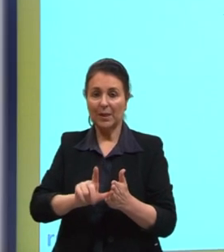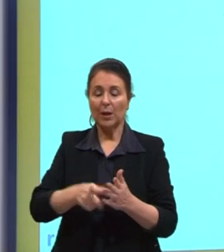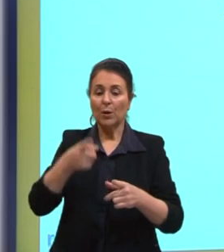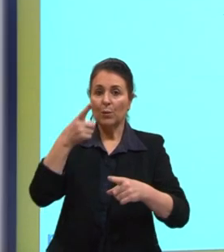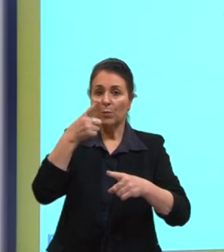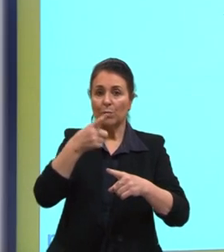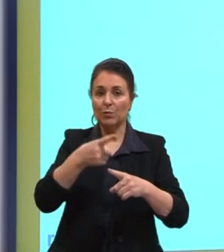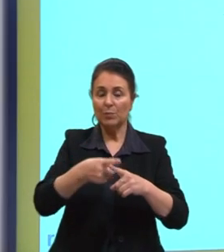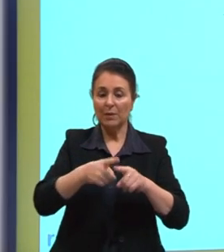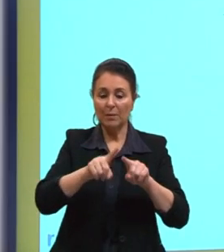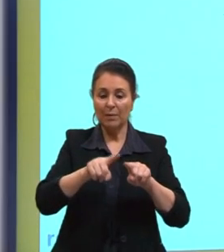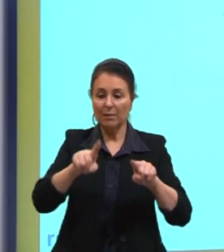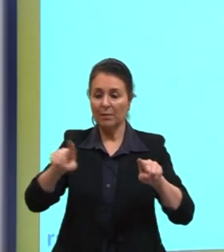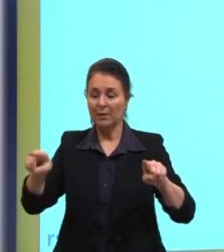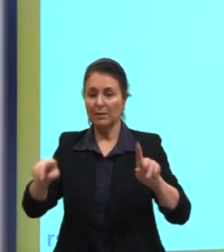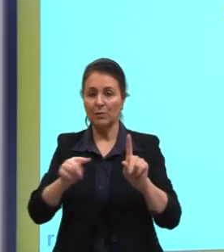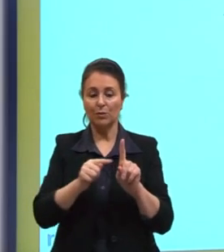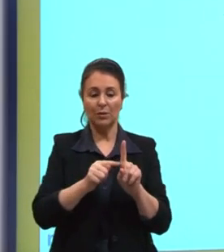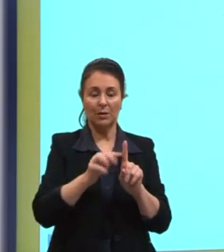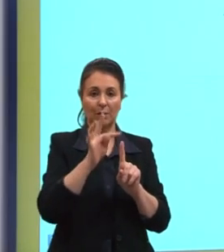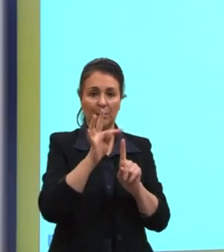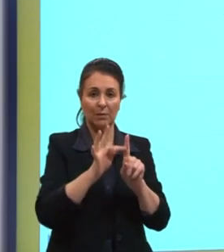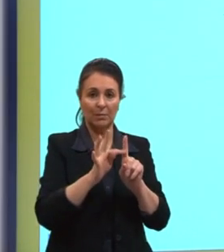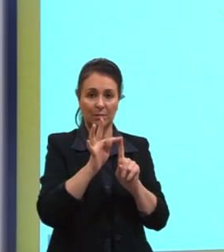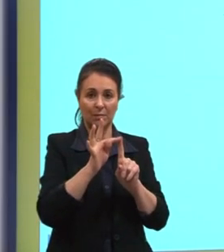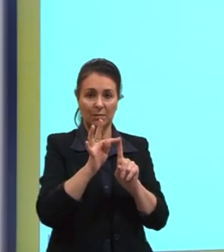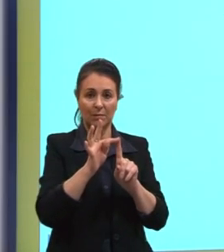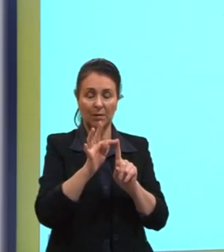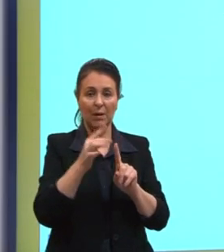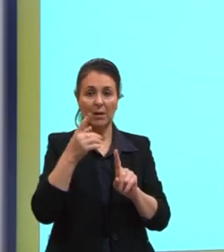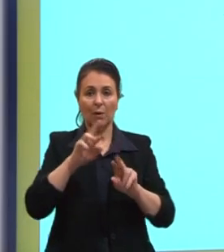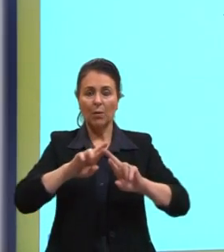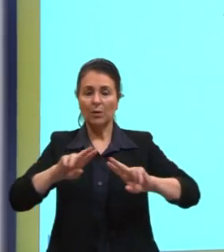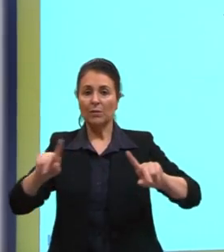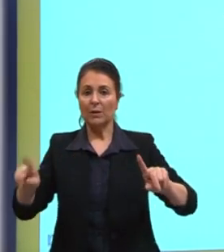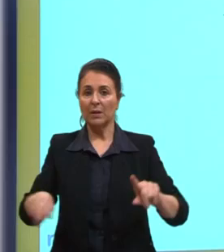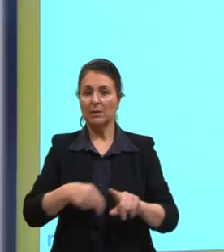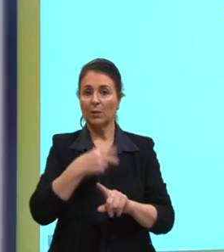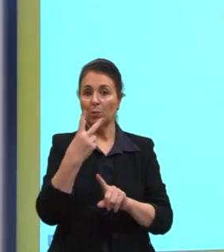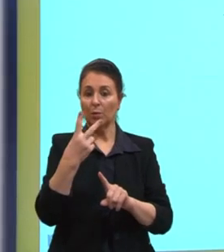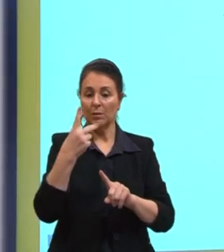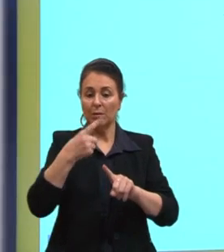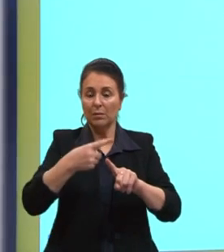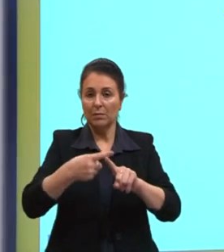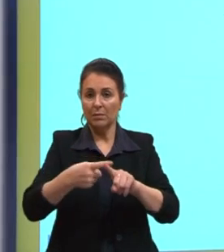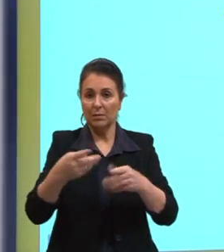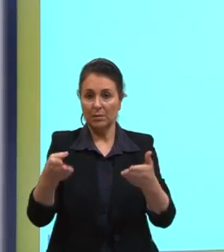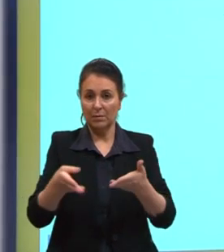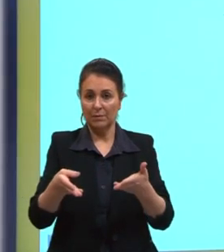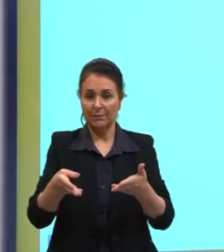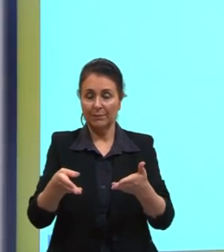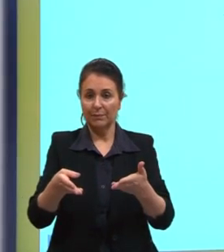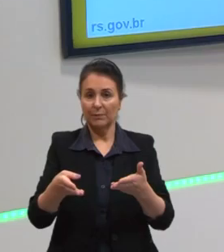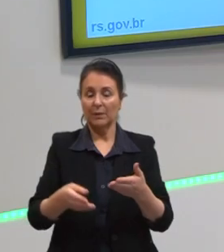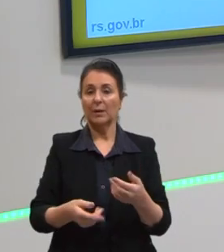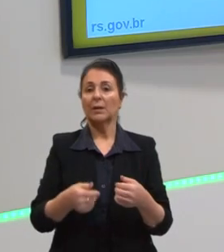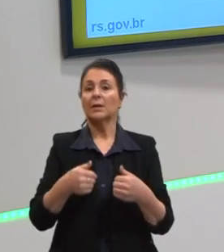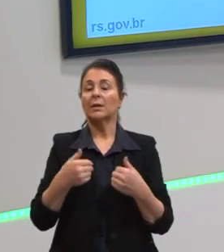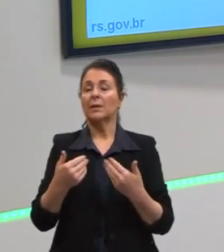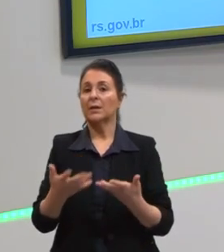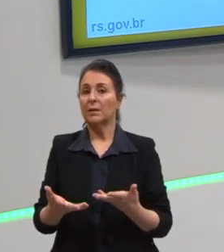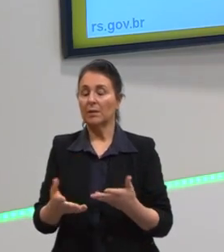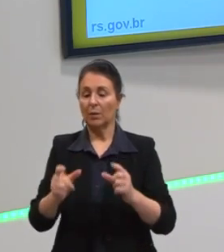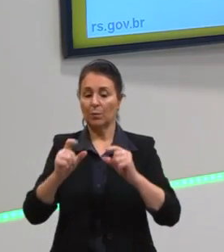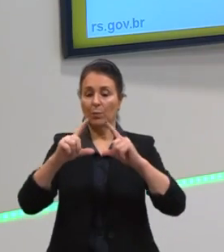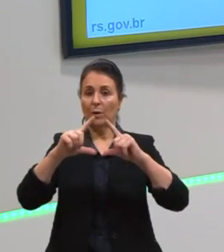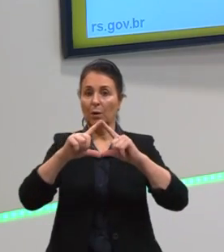Multiplicado pela variação de temperatura. Então, a diferença que a gente tem aqui é esse 2 multiplicando. Por ser, então, uma